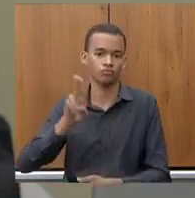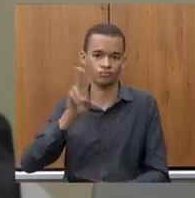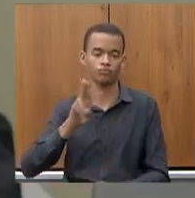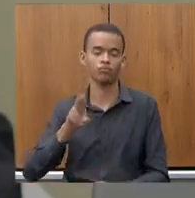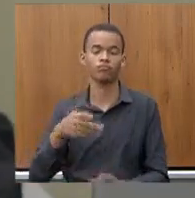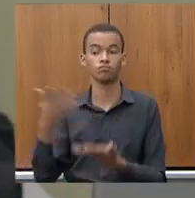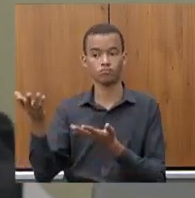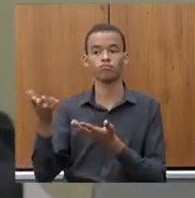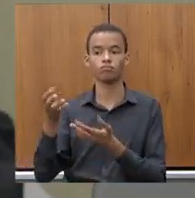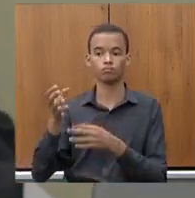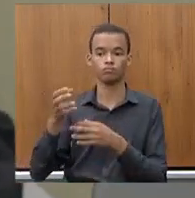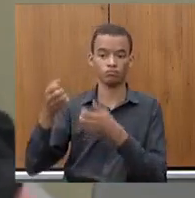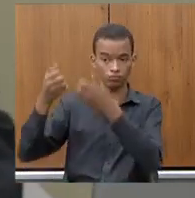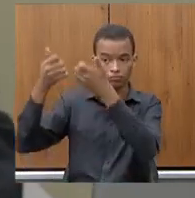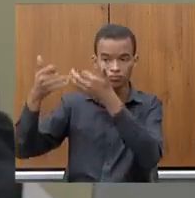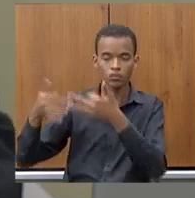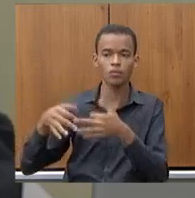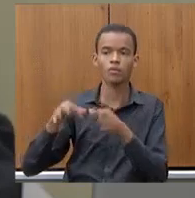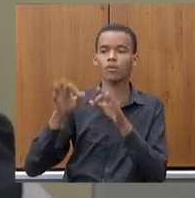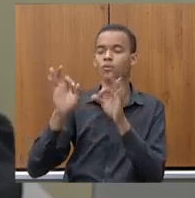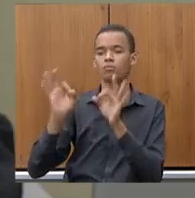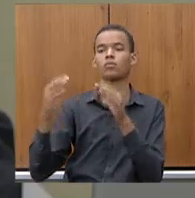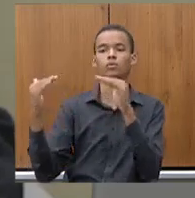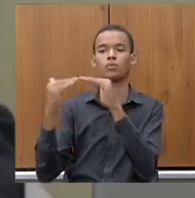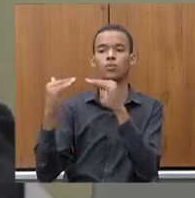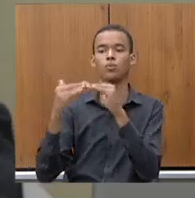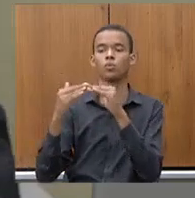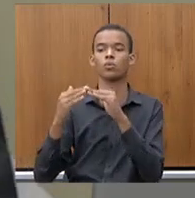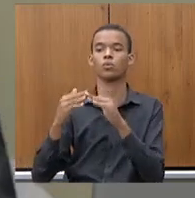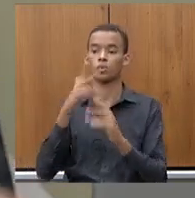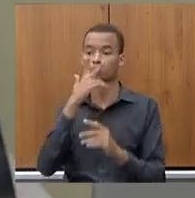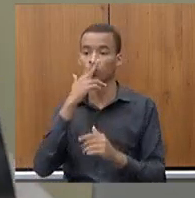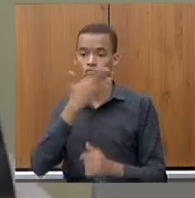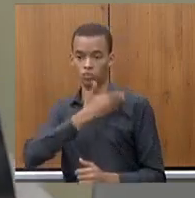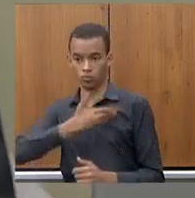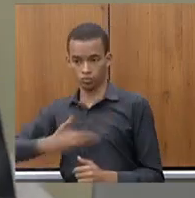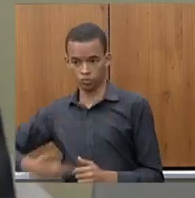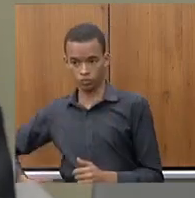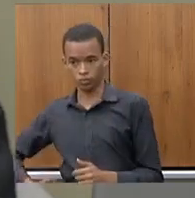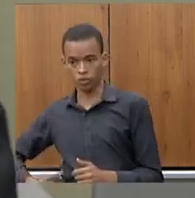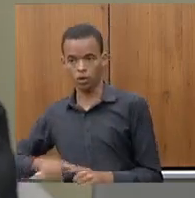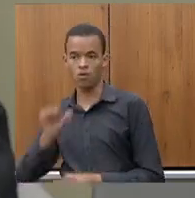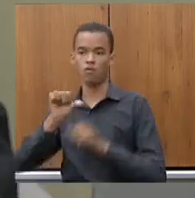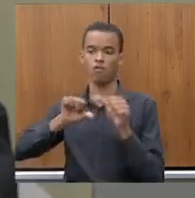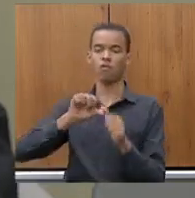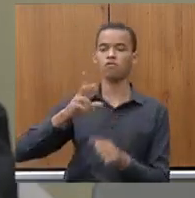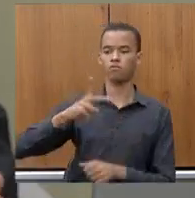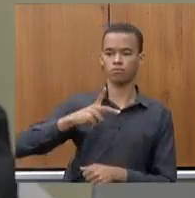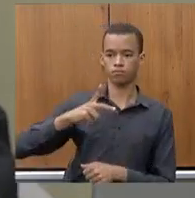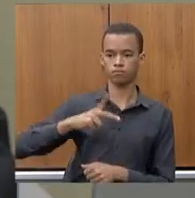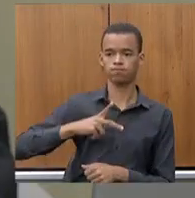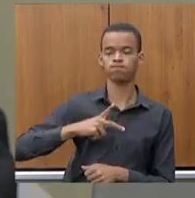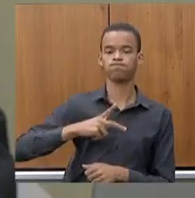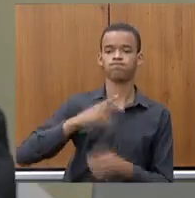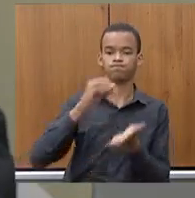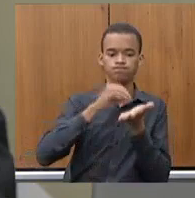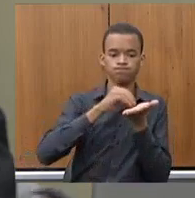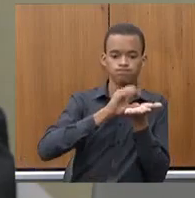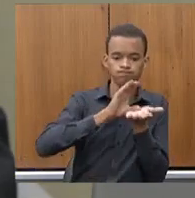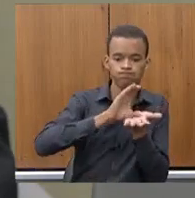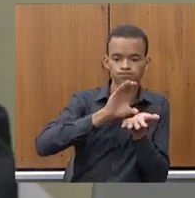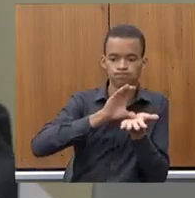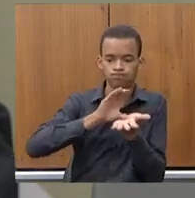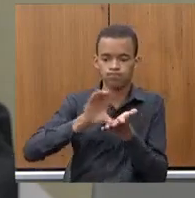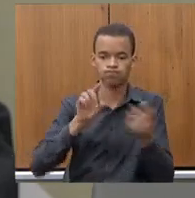e está coberto de razão quando há privatização o investimento vem de uma forma muito mais assertiva na